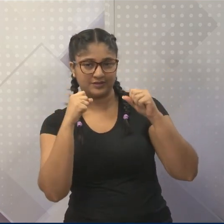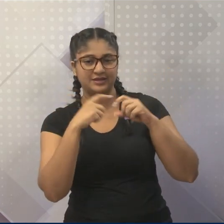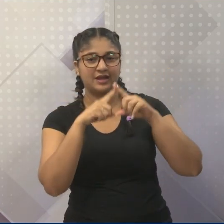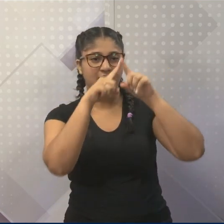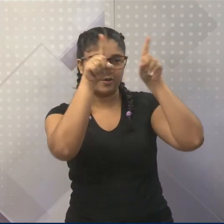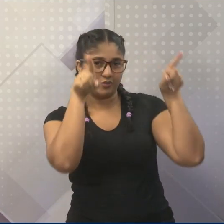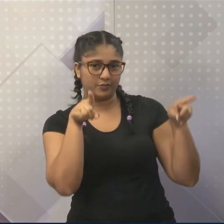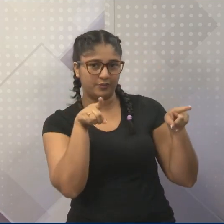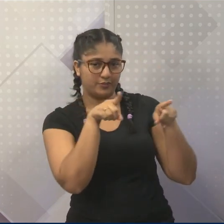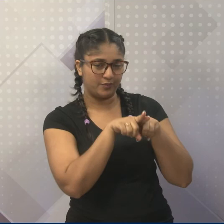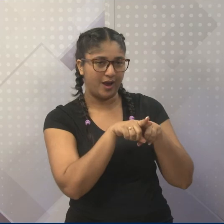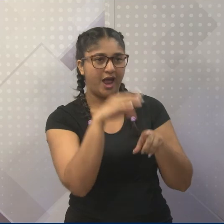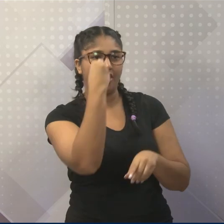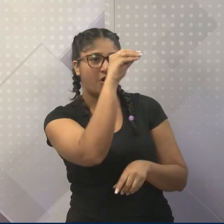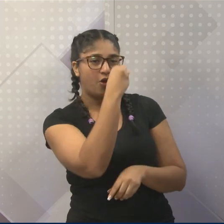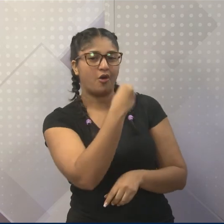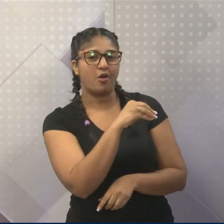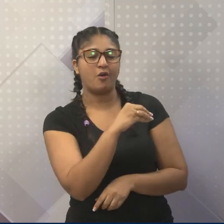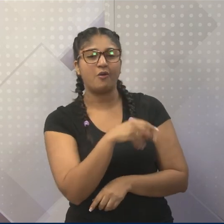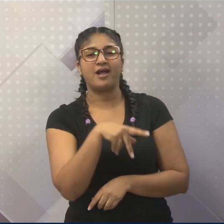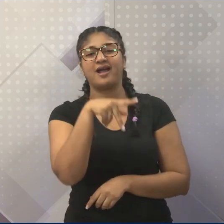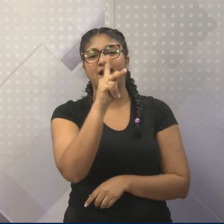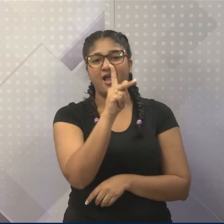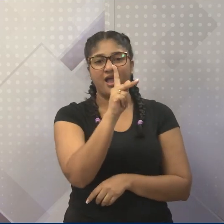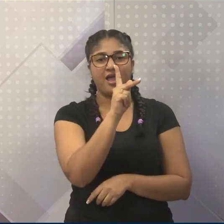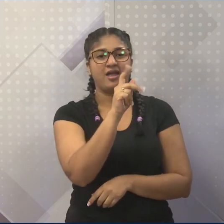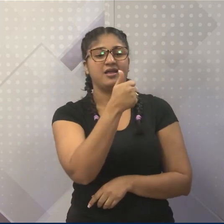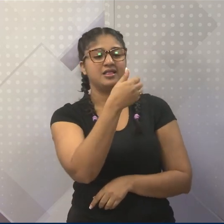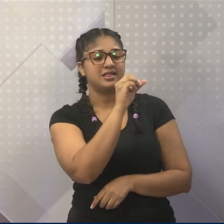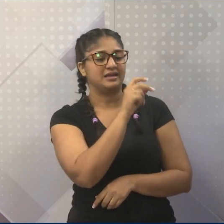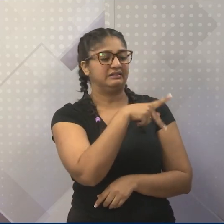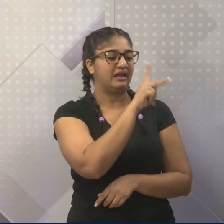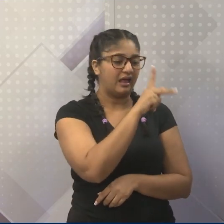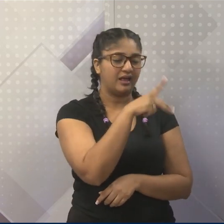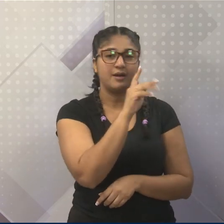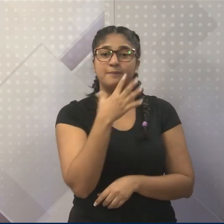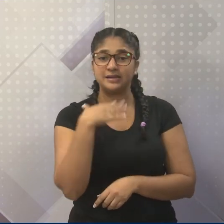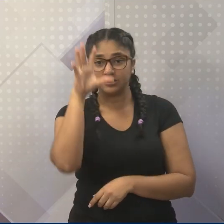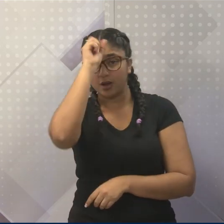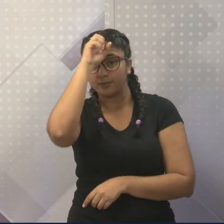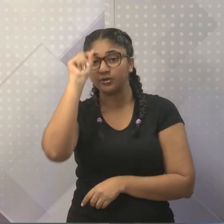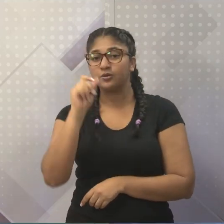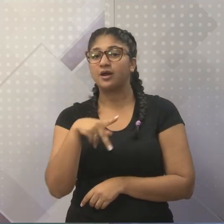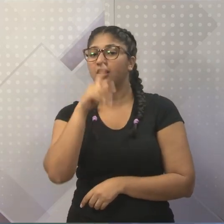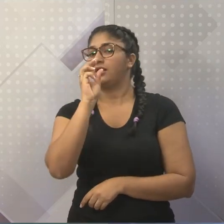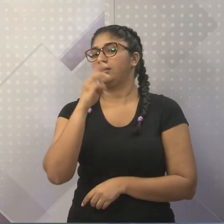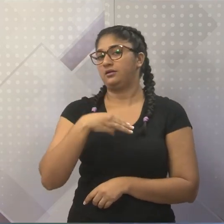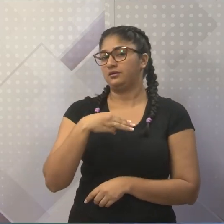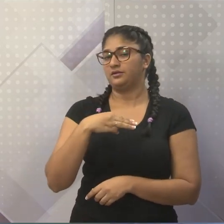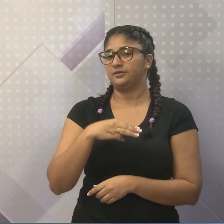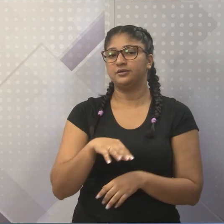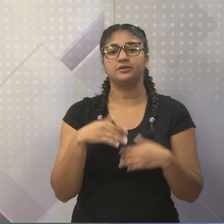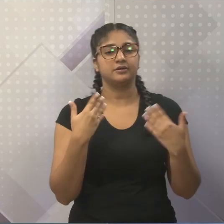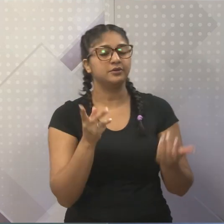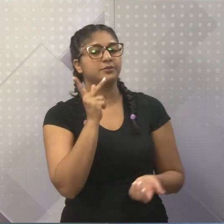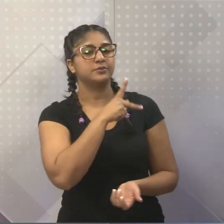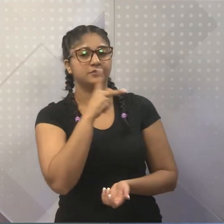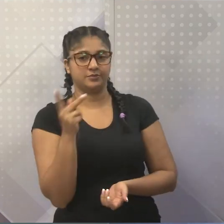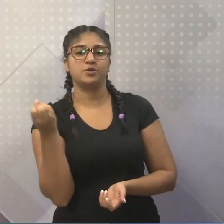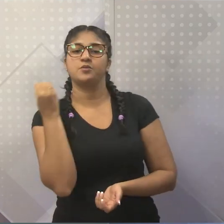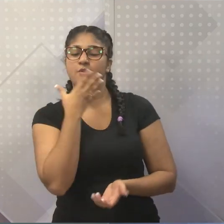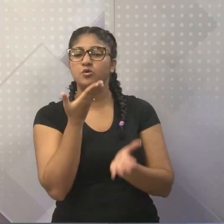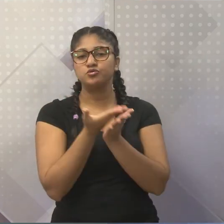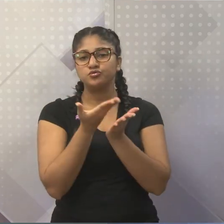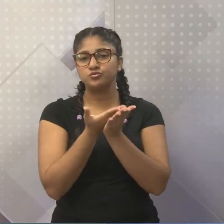5K, 10K. Eu aprendi que era KM, de quilômetro. Exatamente. E aí, professor? Bem, abreviatura é muito bom